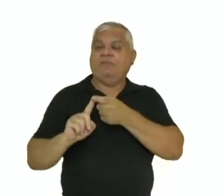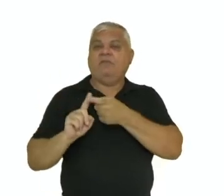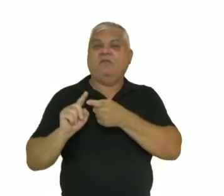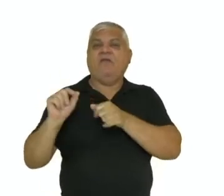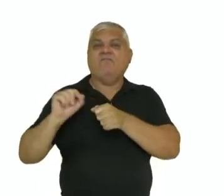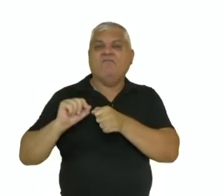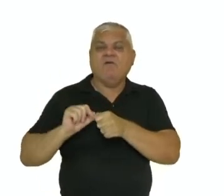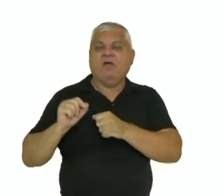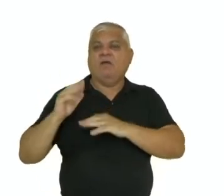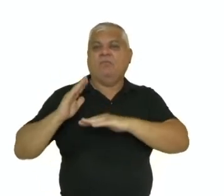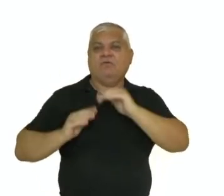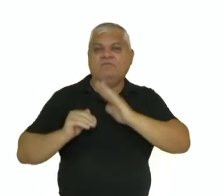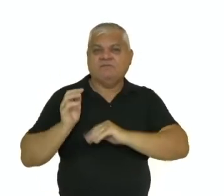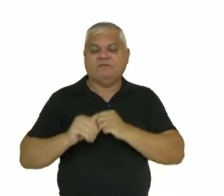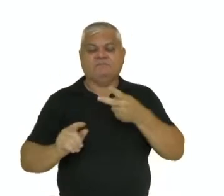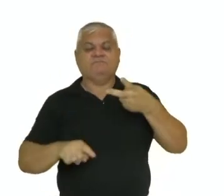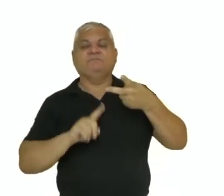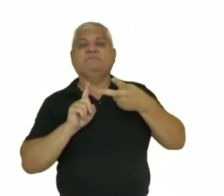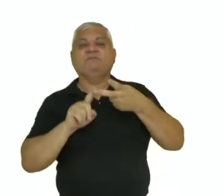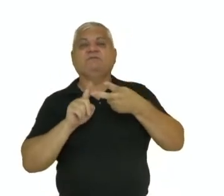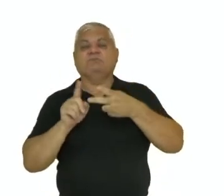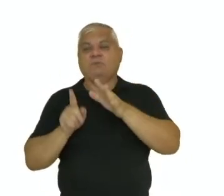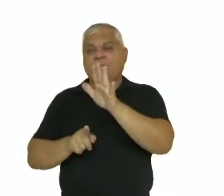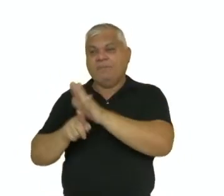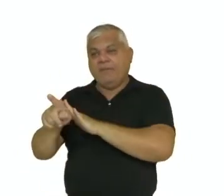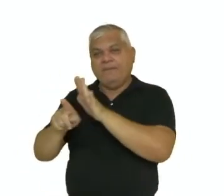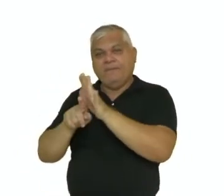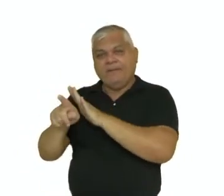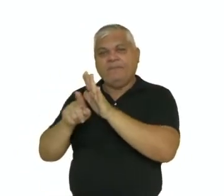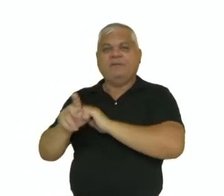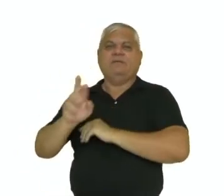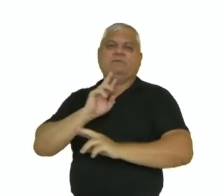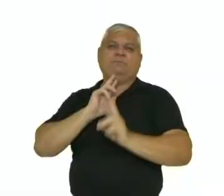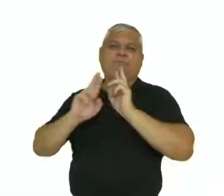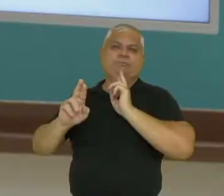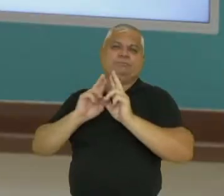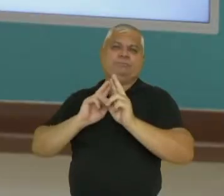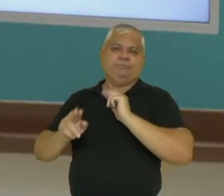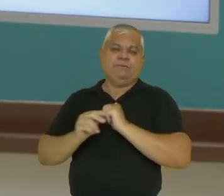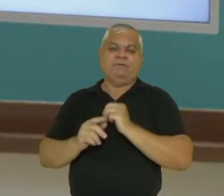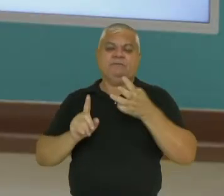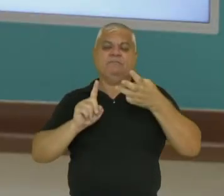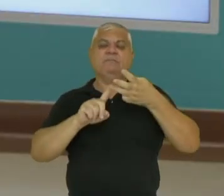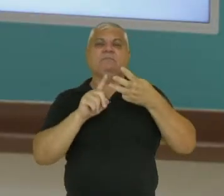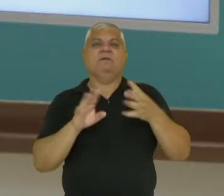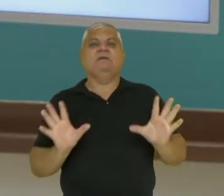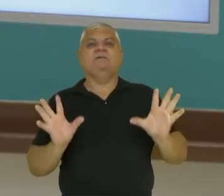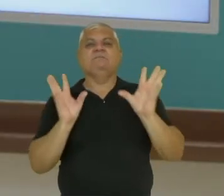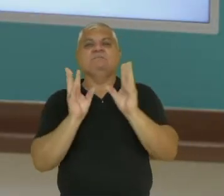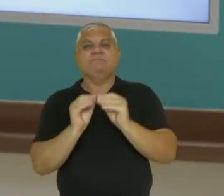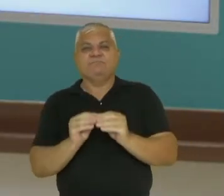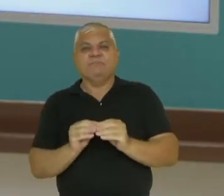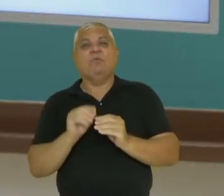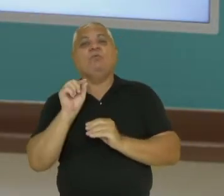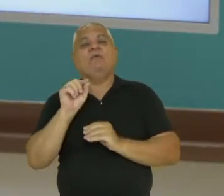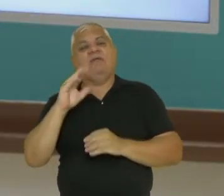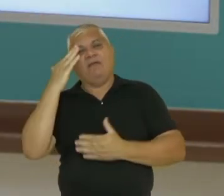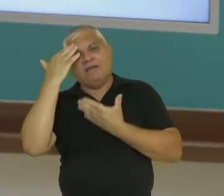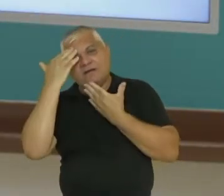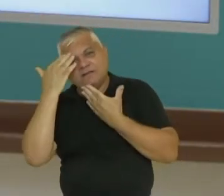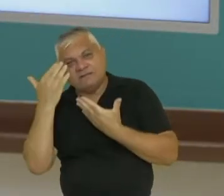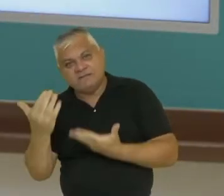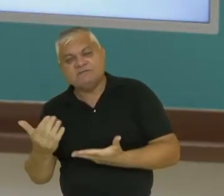segundo momento, é a fase de pergunta e resposta. E, por fim, tem uma conclusão, um agradecimento, enfim,